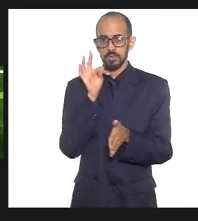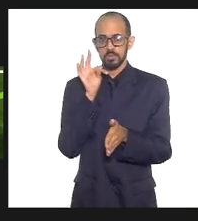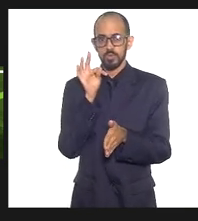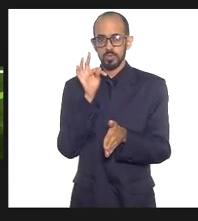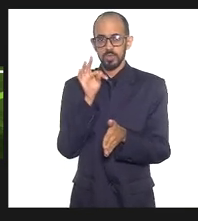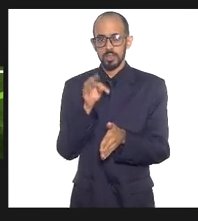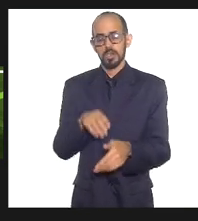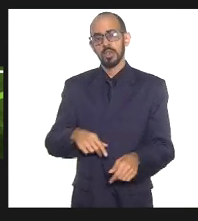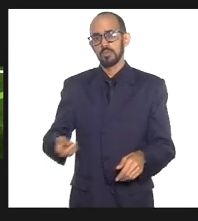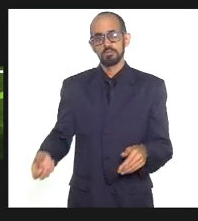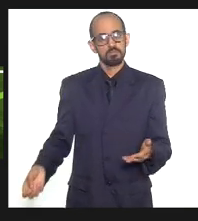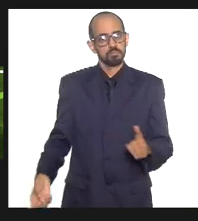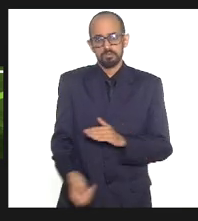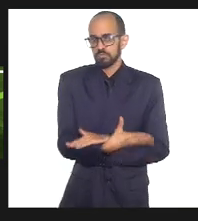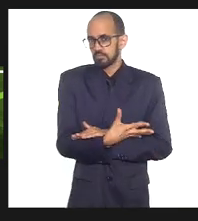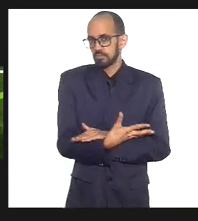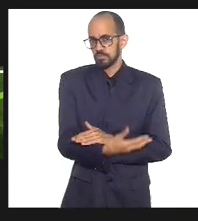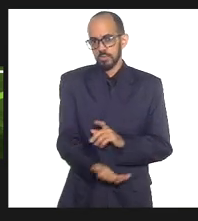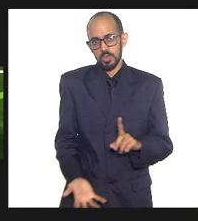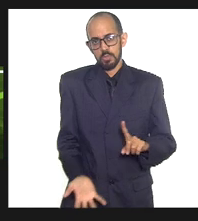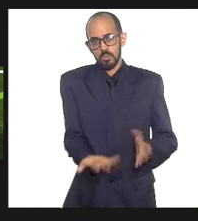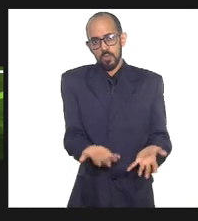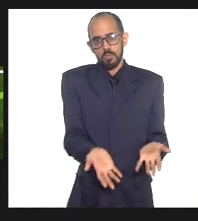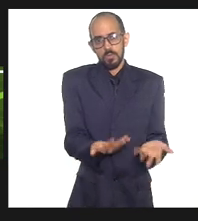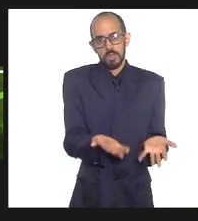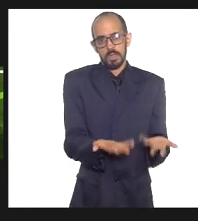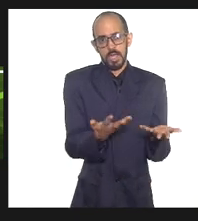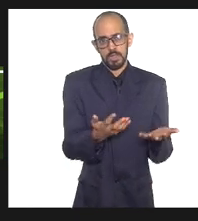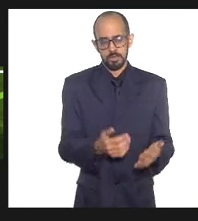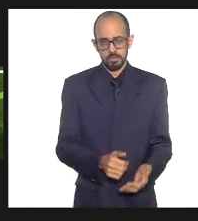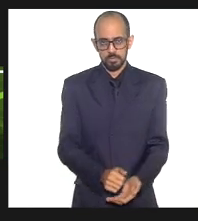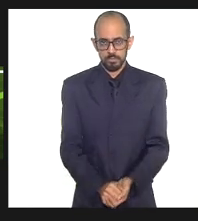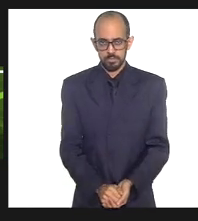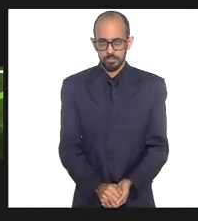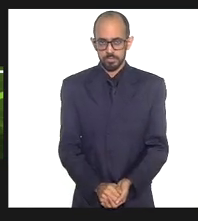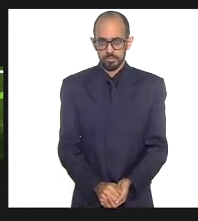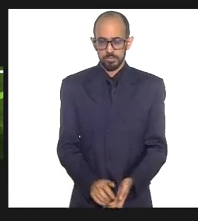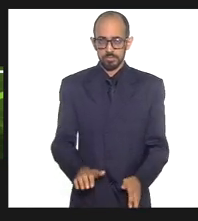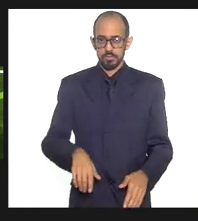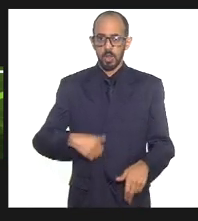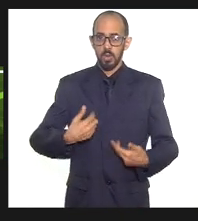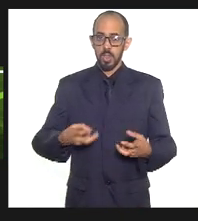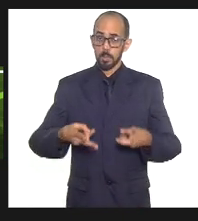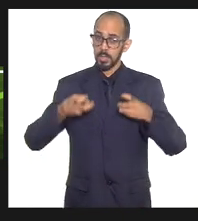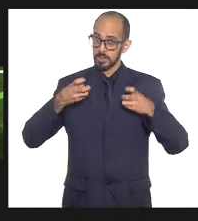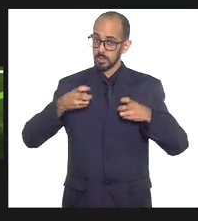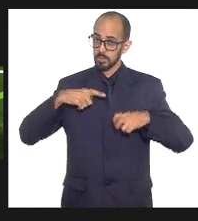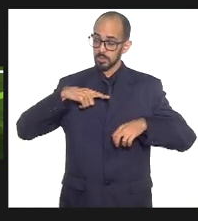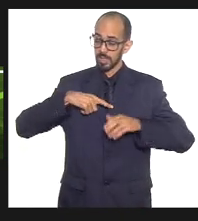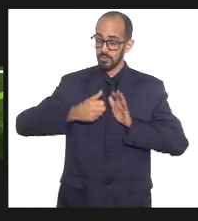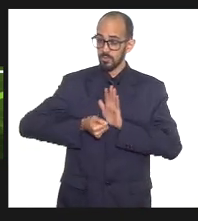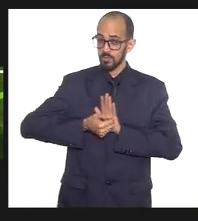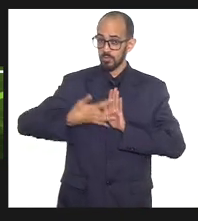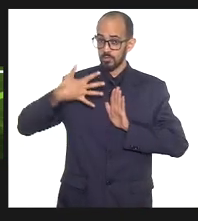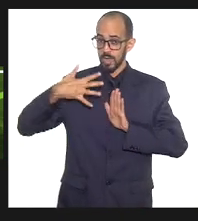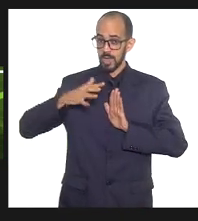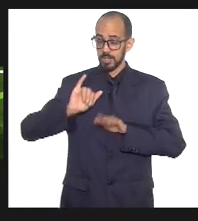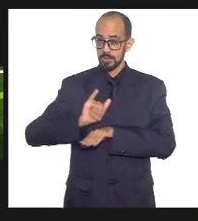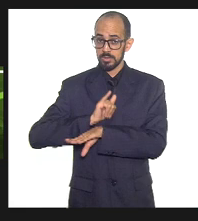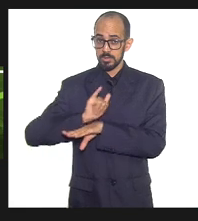estimulada. Então, eu vejo que múltiplas são as formas que incentivam